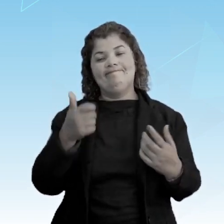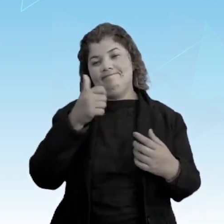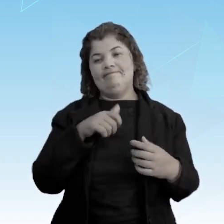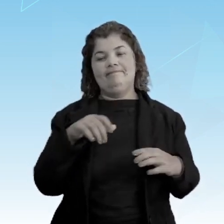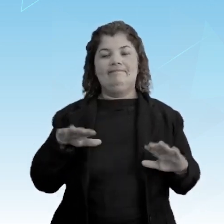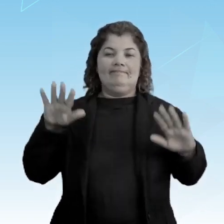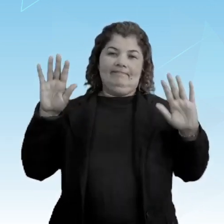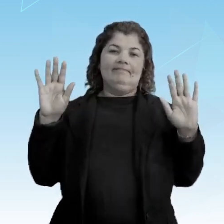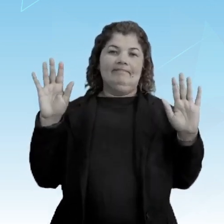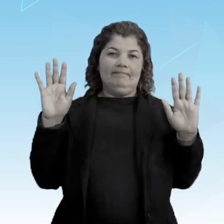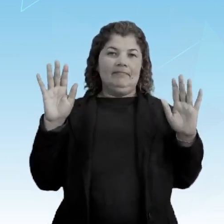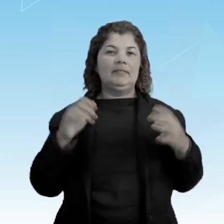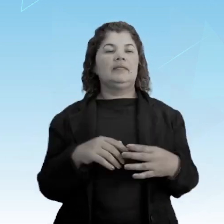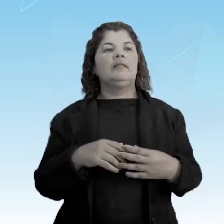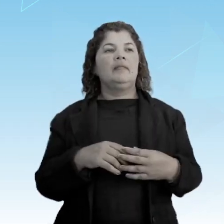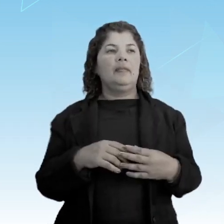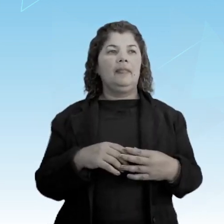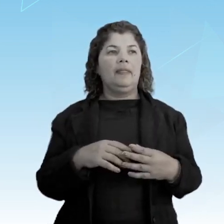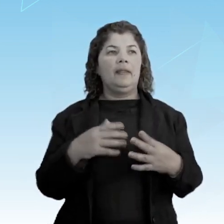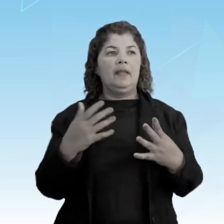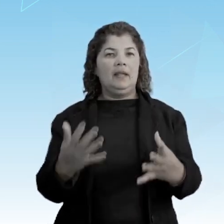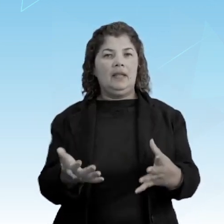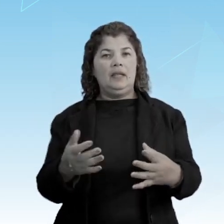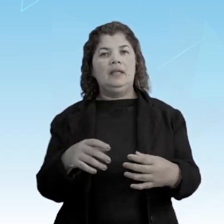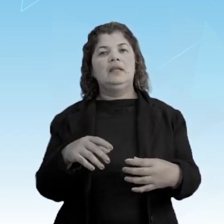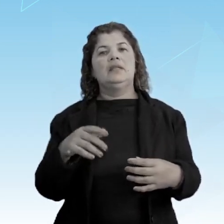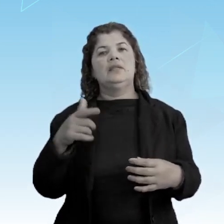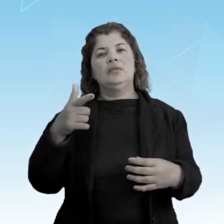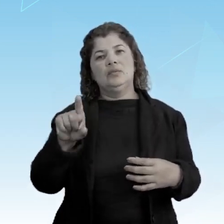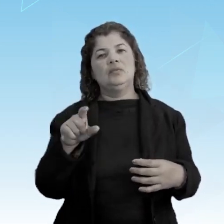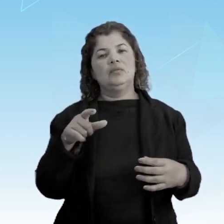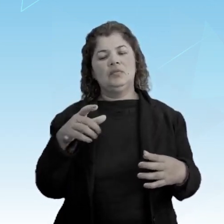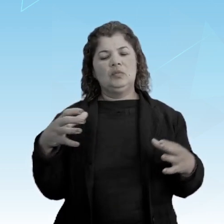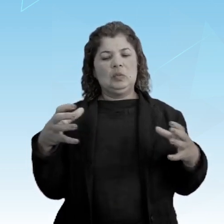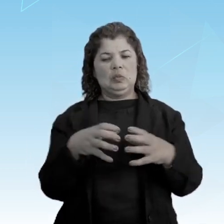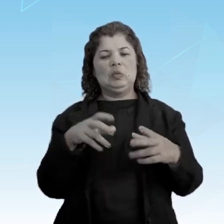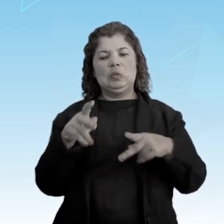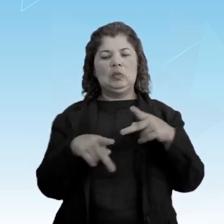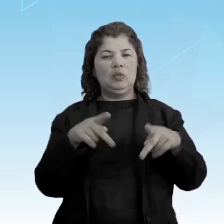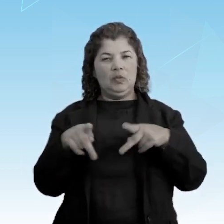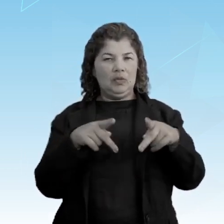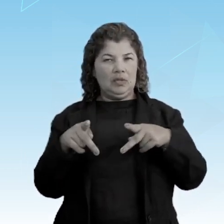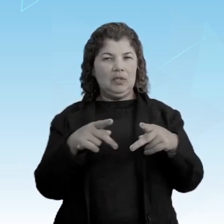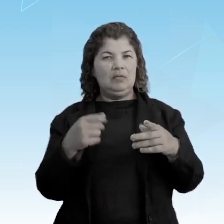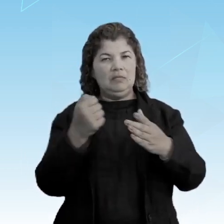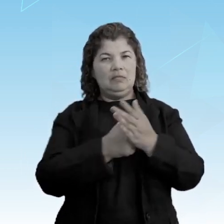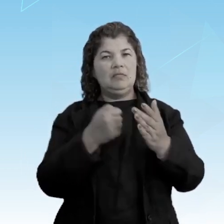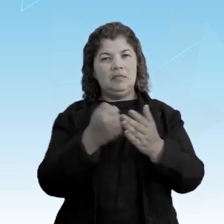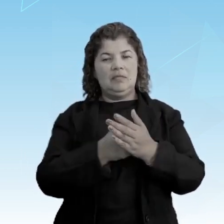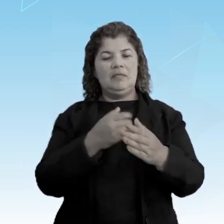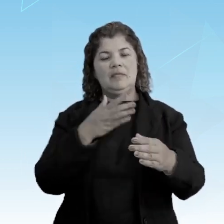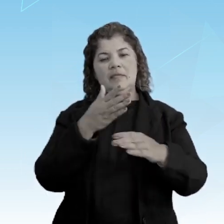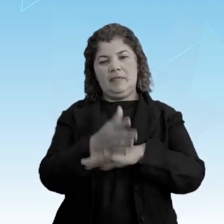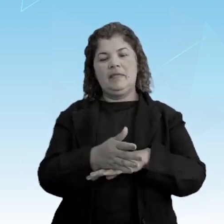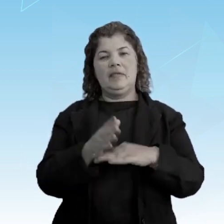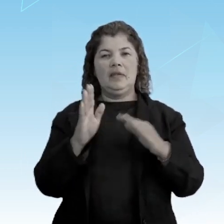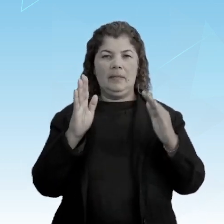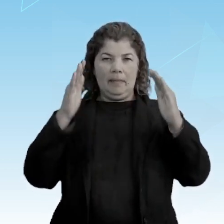populares que lutavam pela independência invadiram o Palácio do Governador,